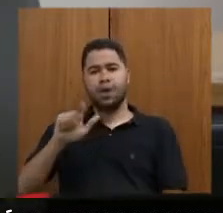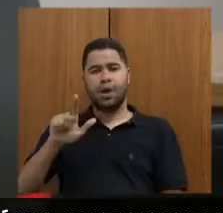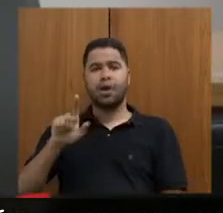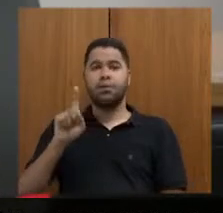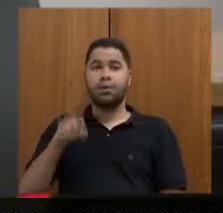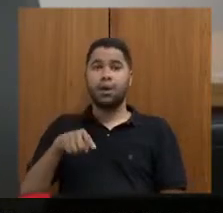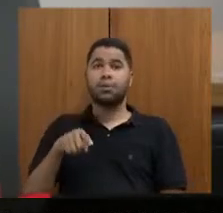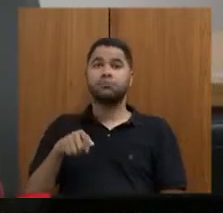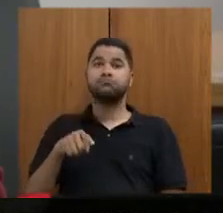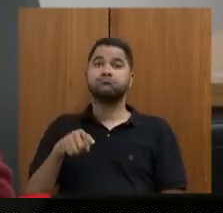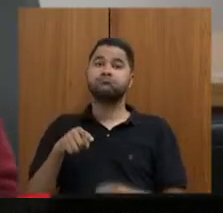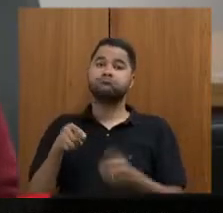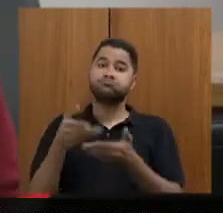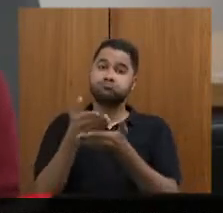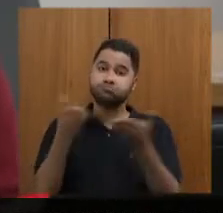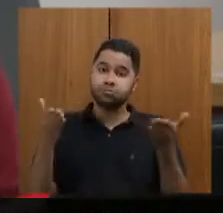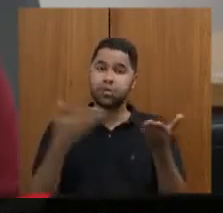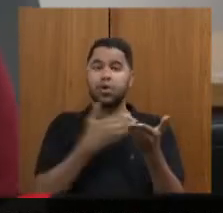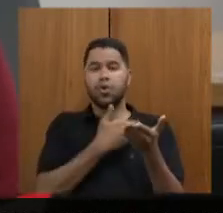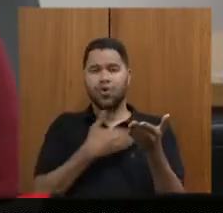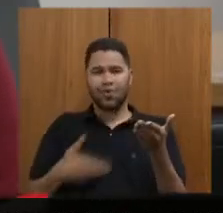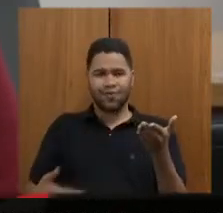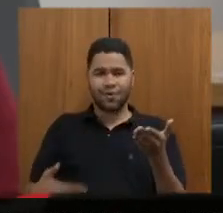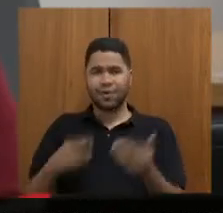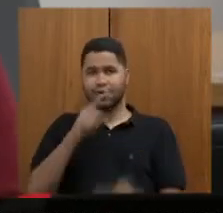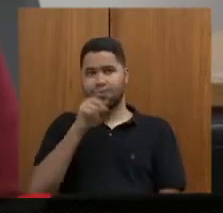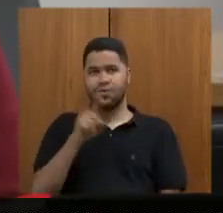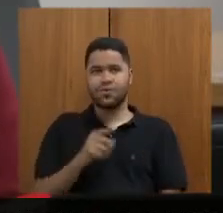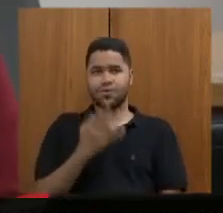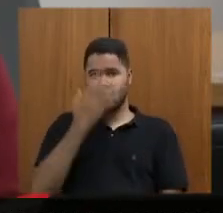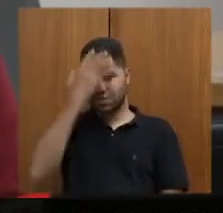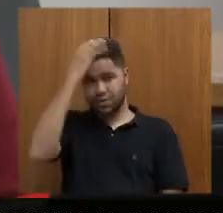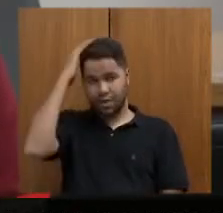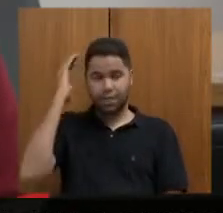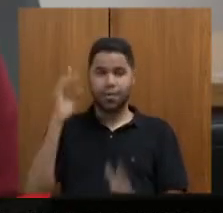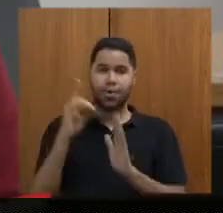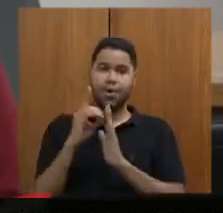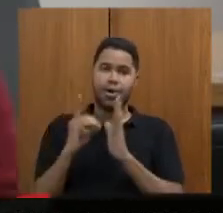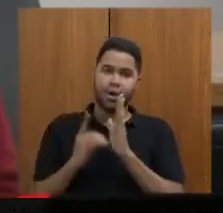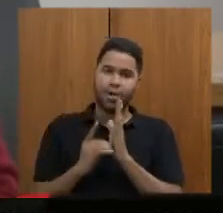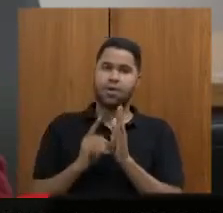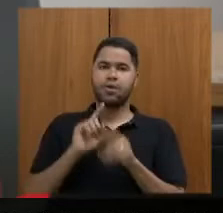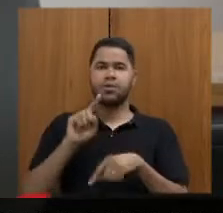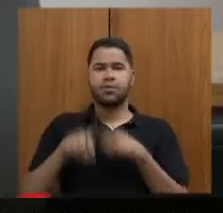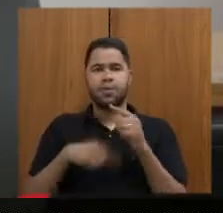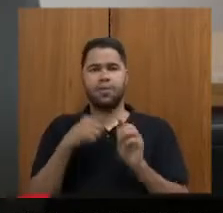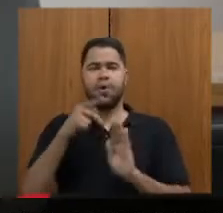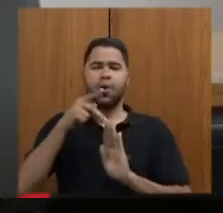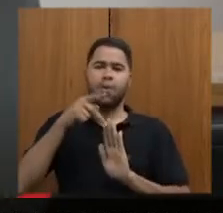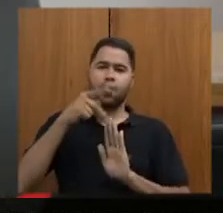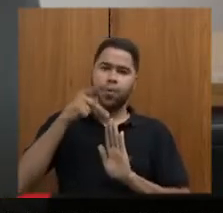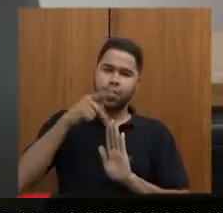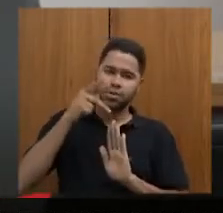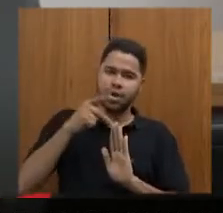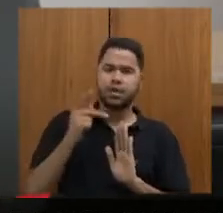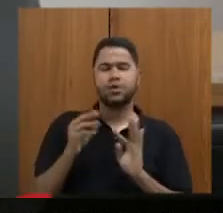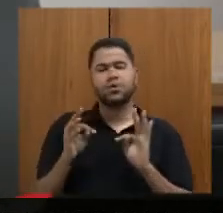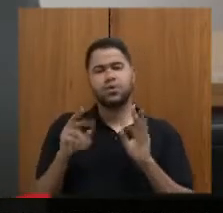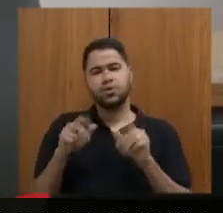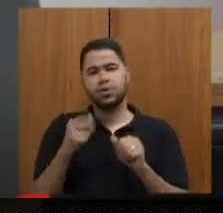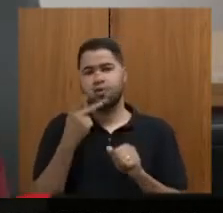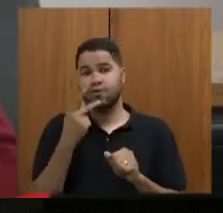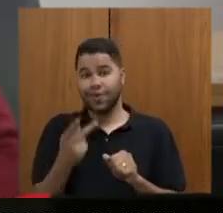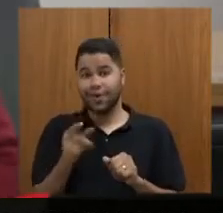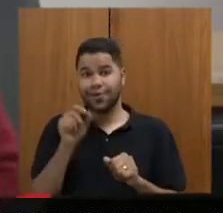toda a sua equipe, ao governador do Estado, que fez o decreto, depois a Uefa Portaria, e todos dizendo que a